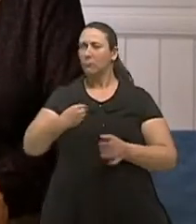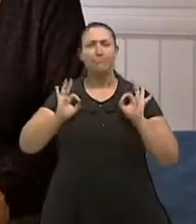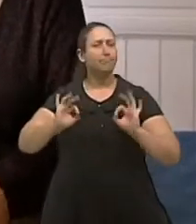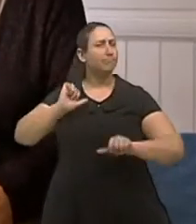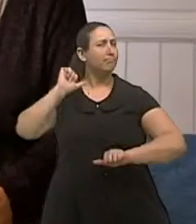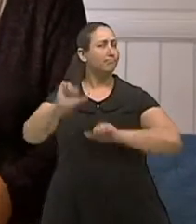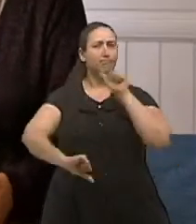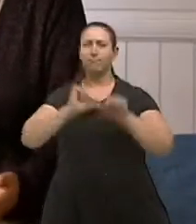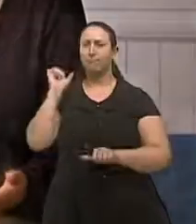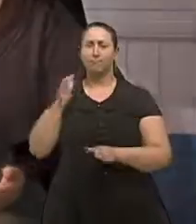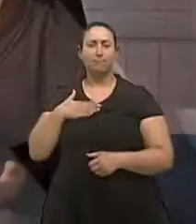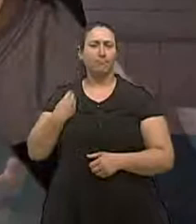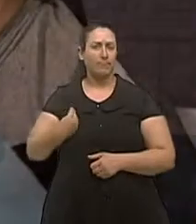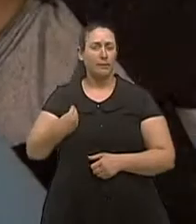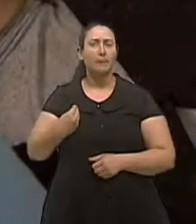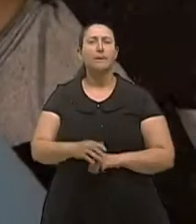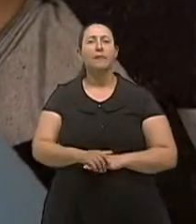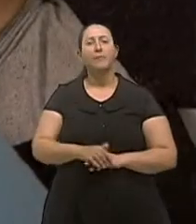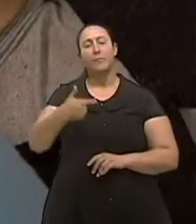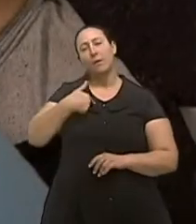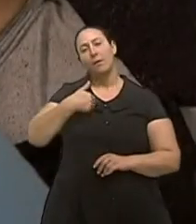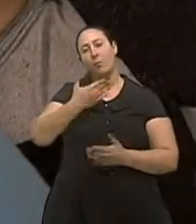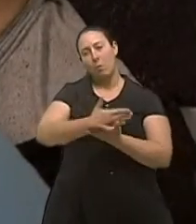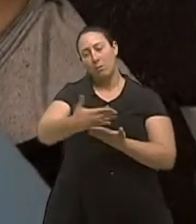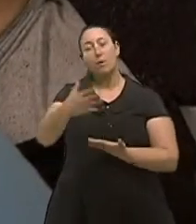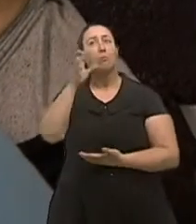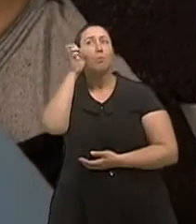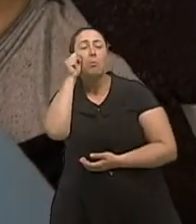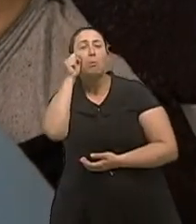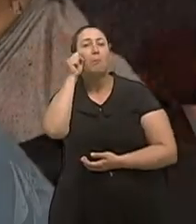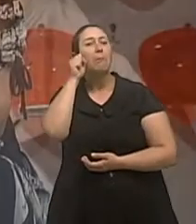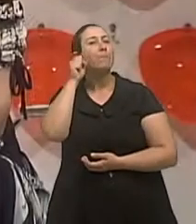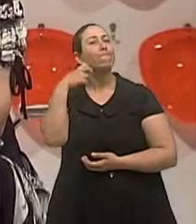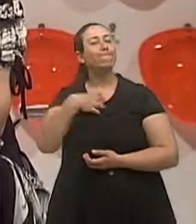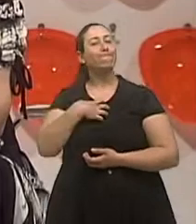radicalmente. Eu passei a dormir muito melhor.